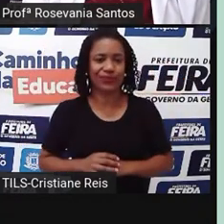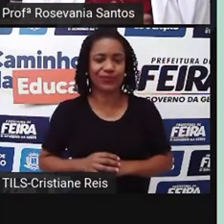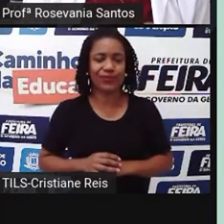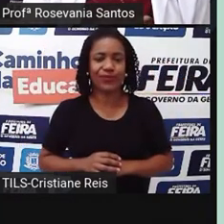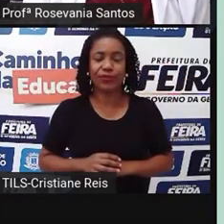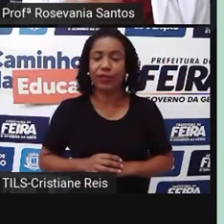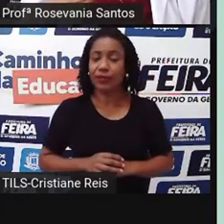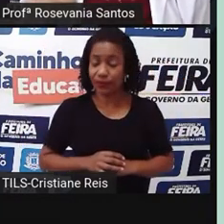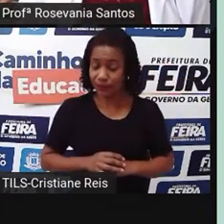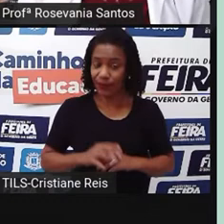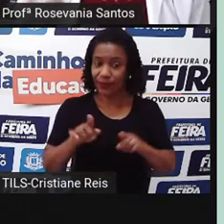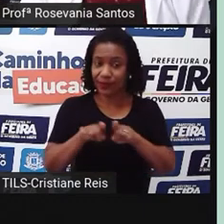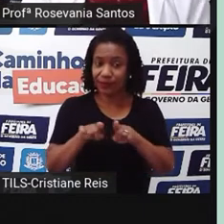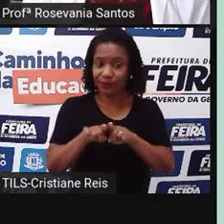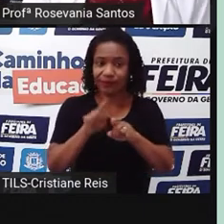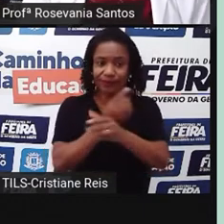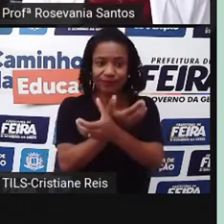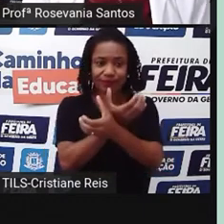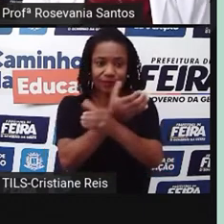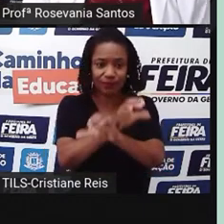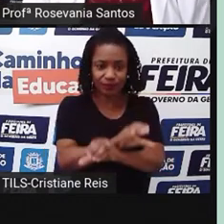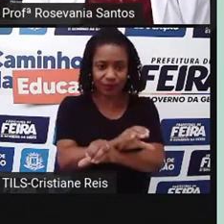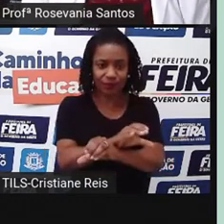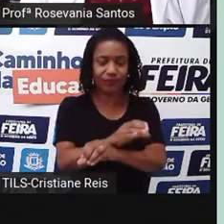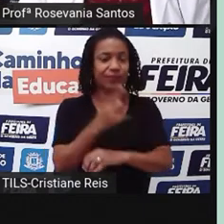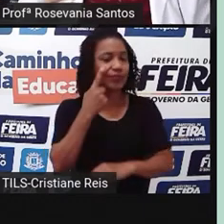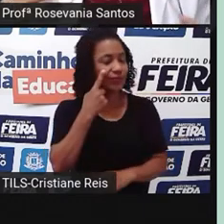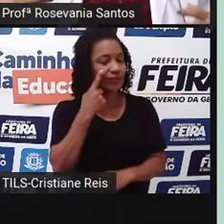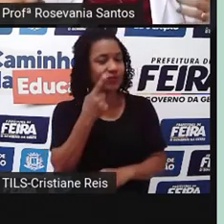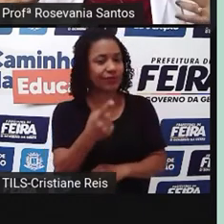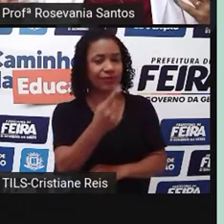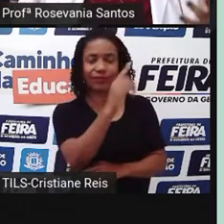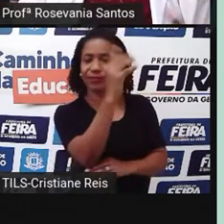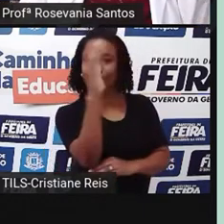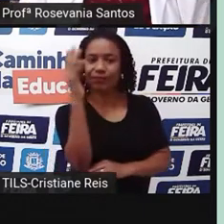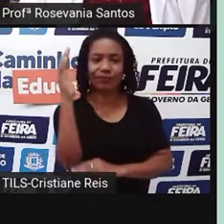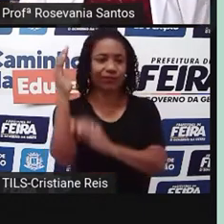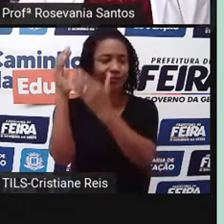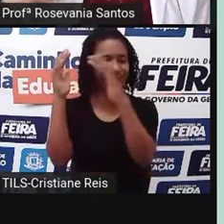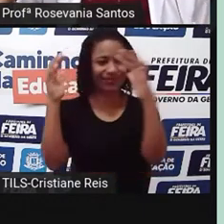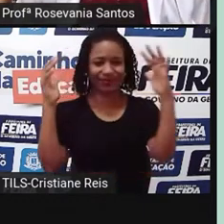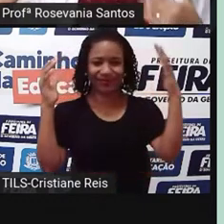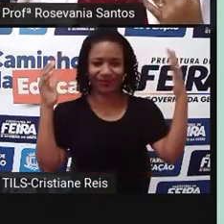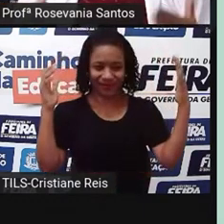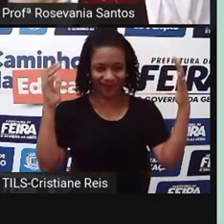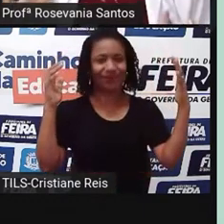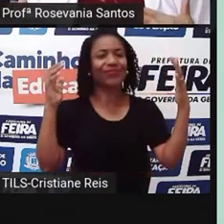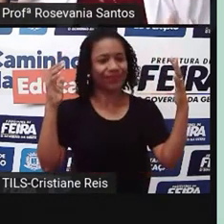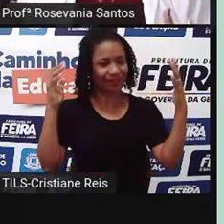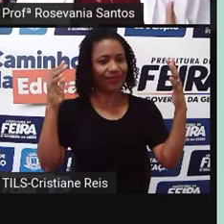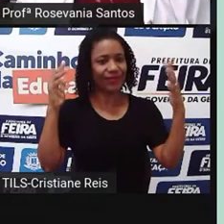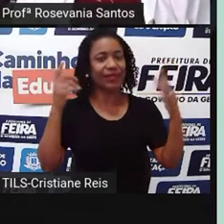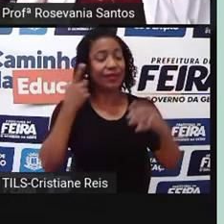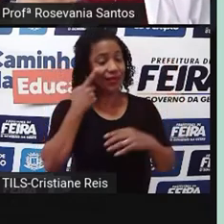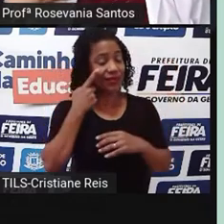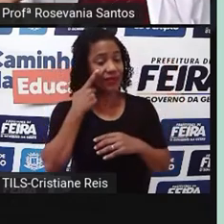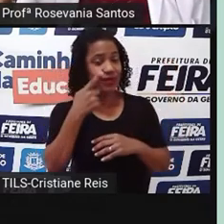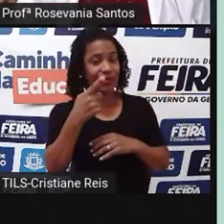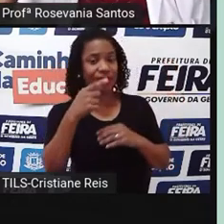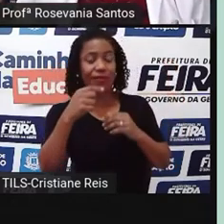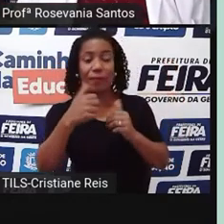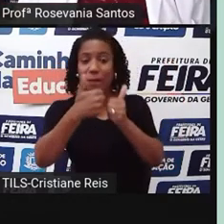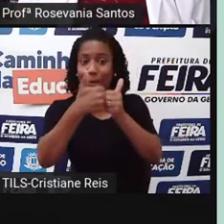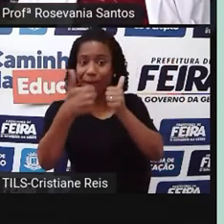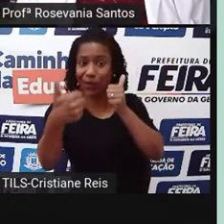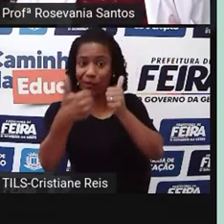que está próxima, né, no caso da vegetação da Mata Atlântica, também já vamos perceber a